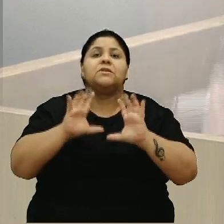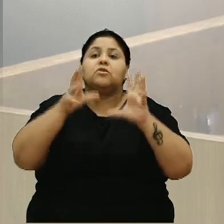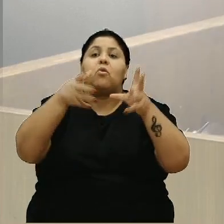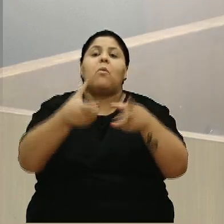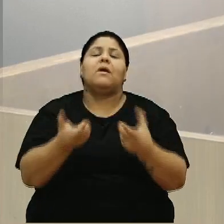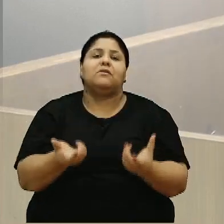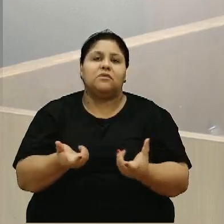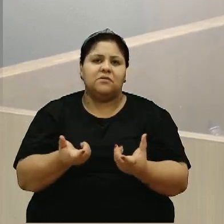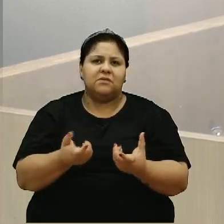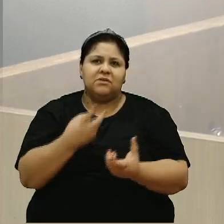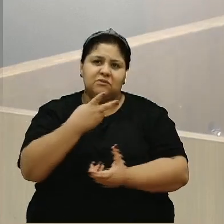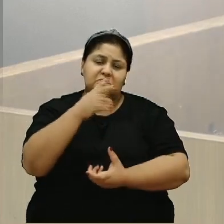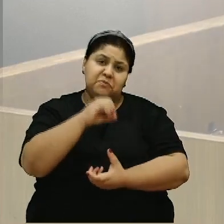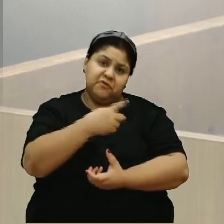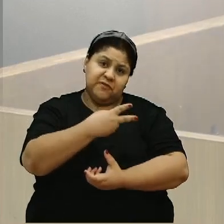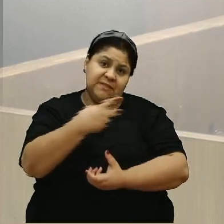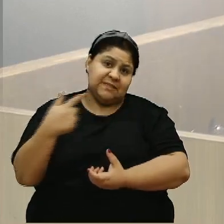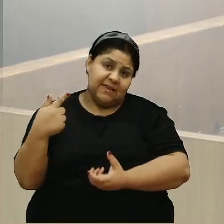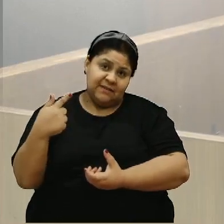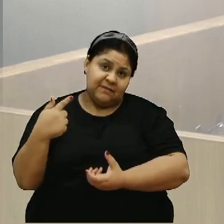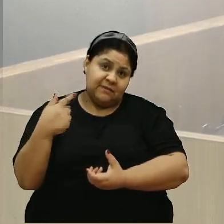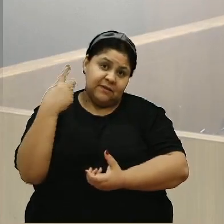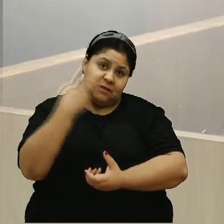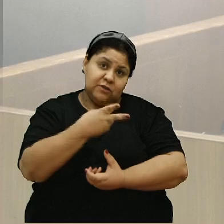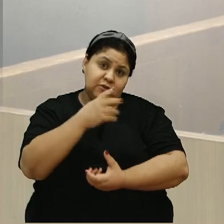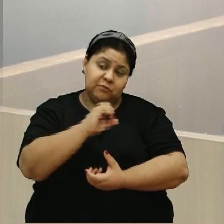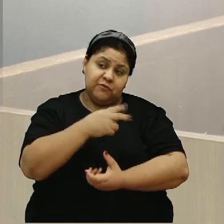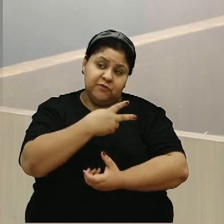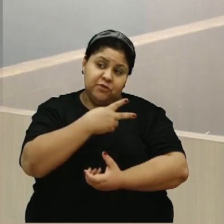Quando? 2027? 2028?